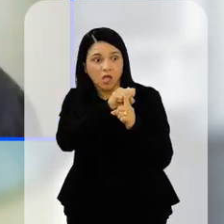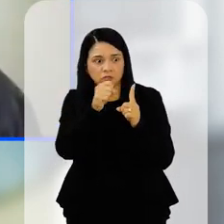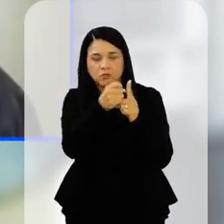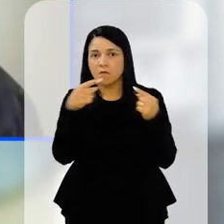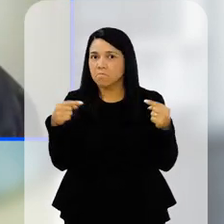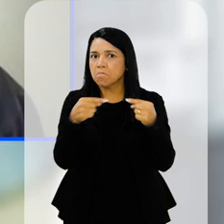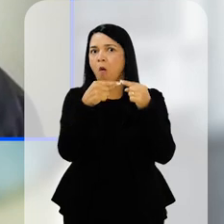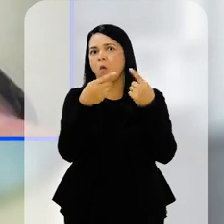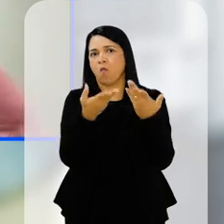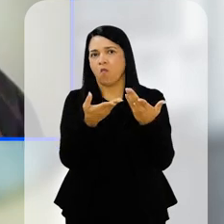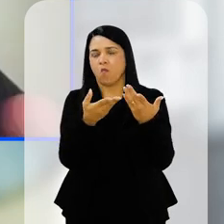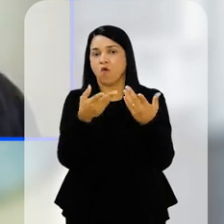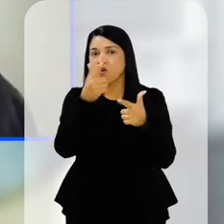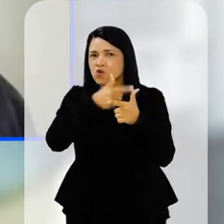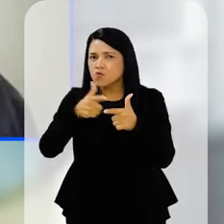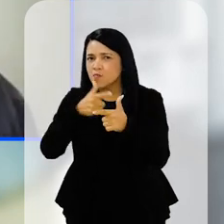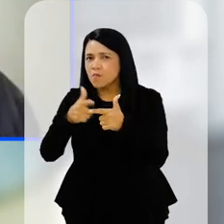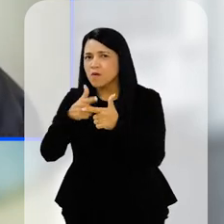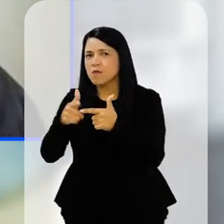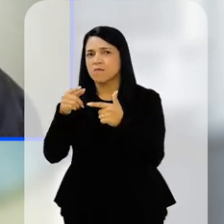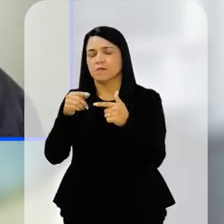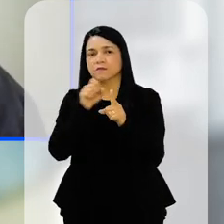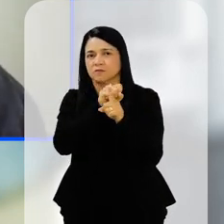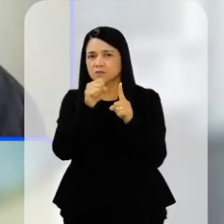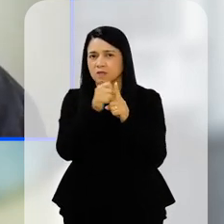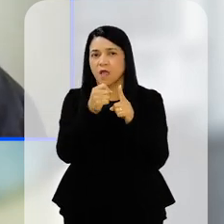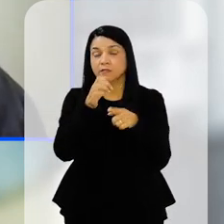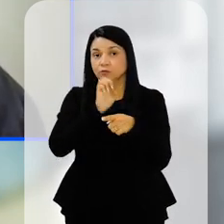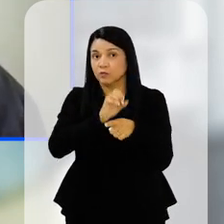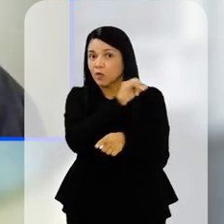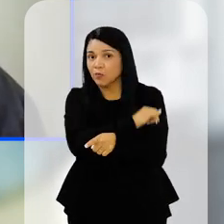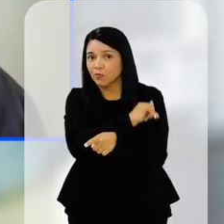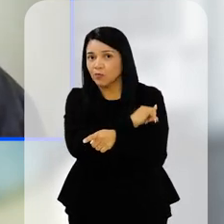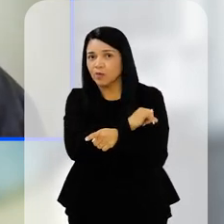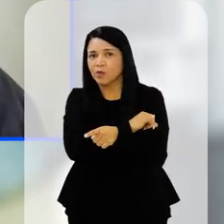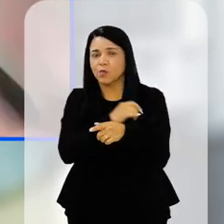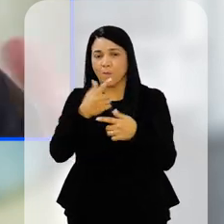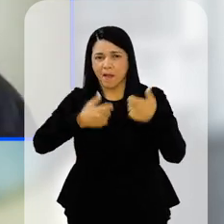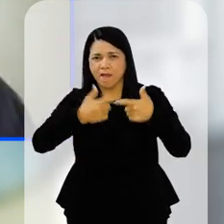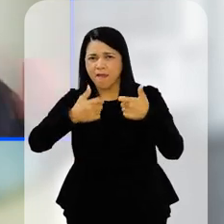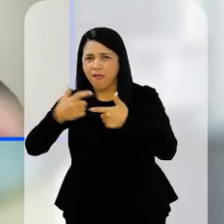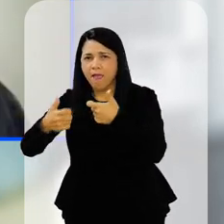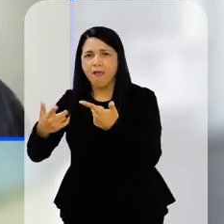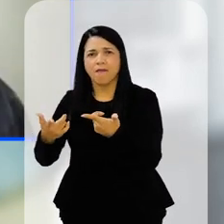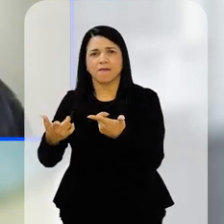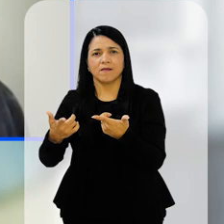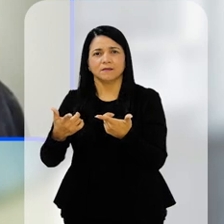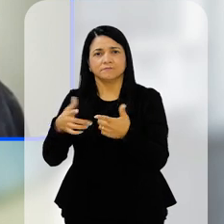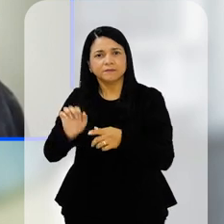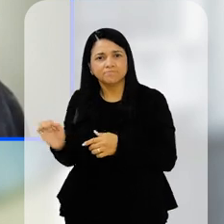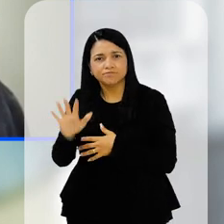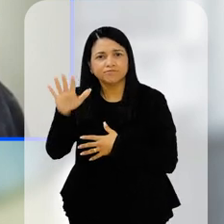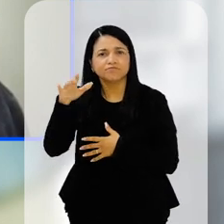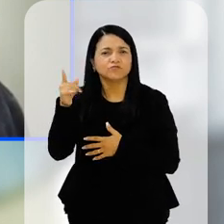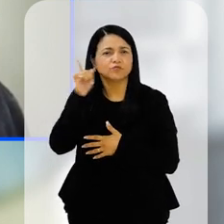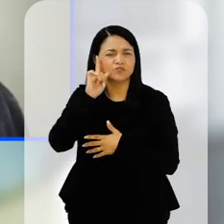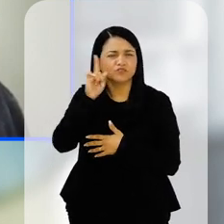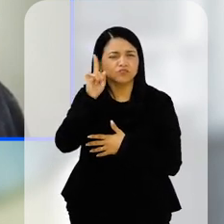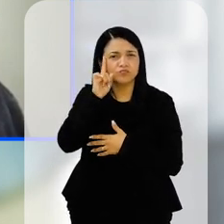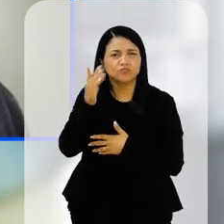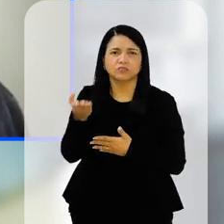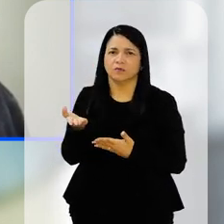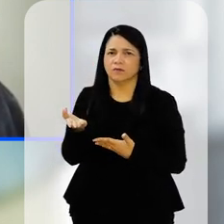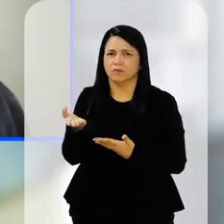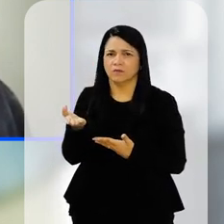porque, a gente for pensar nos grandes problemas da sociedade, o Rio de Janeiro tendo quase uma guerra civil nas suas periferias diariamente,